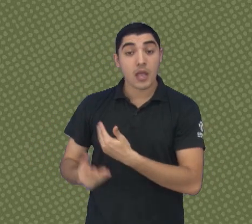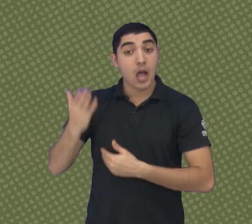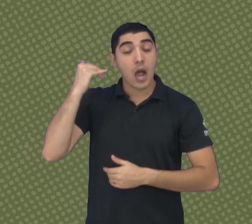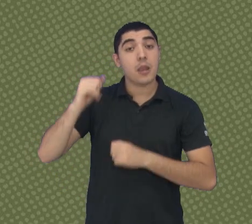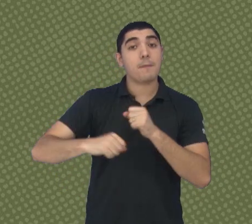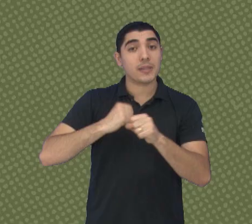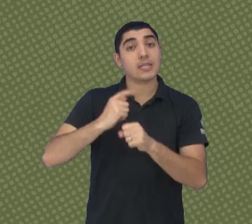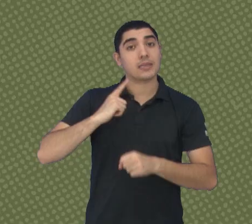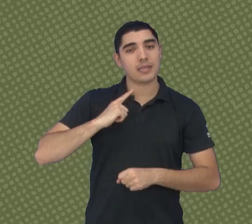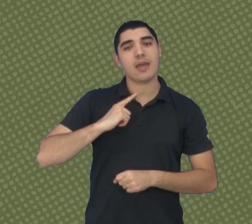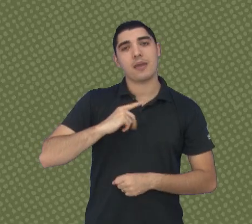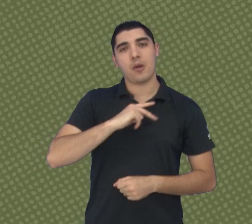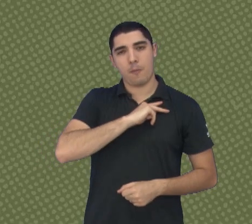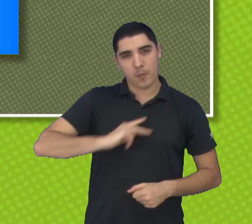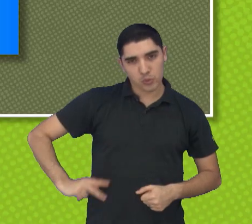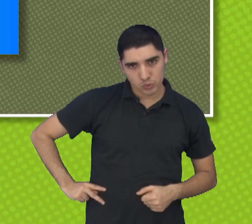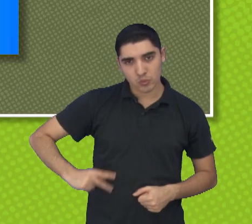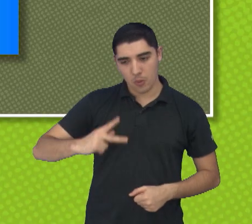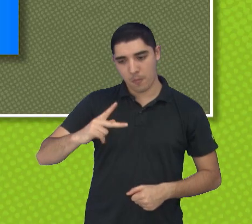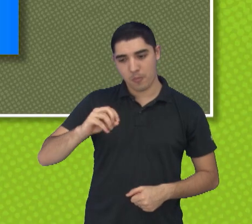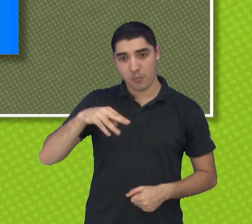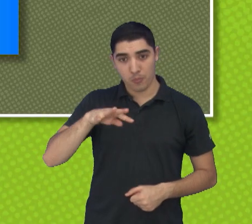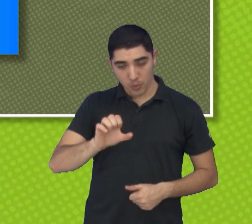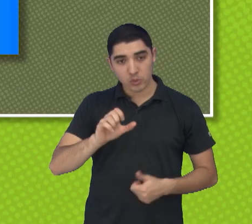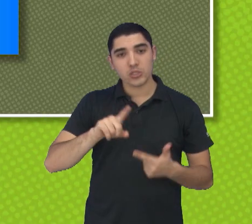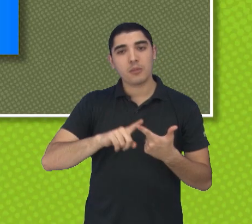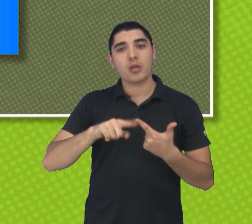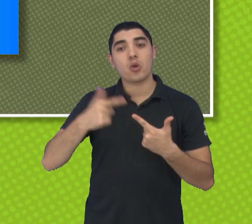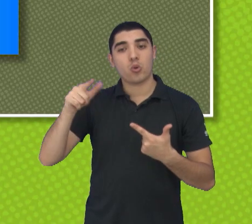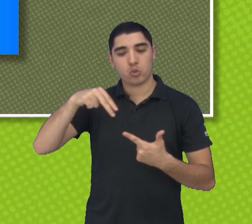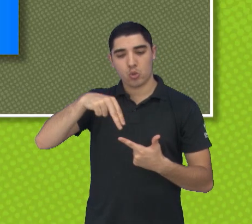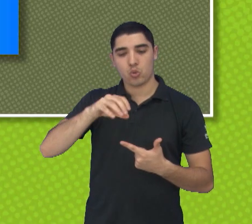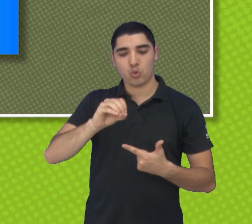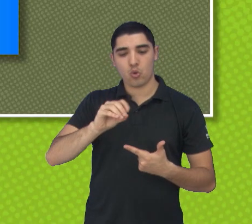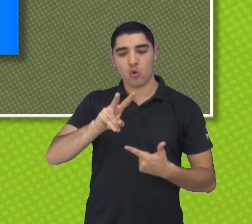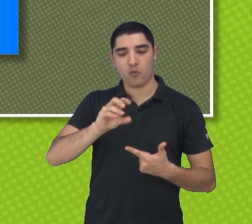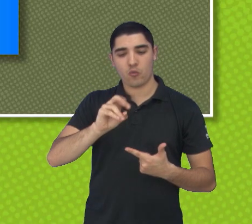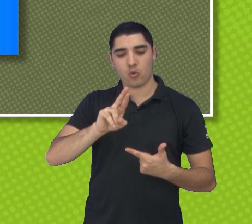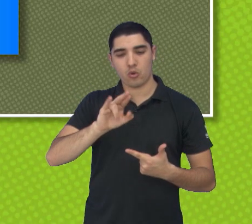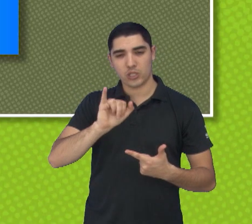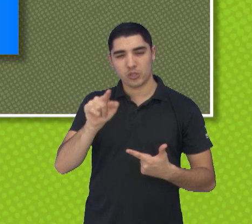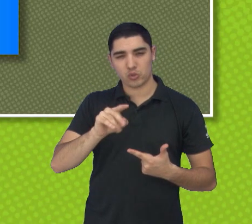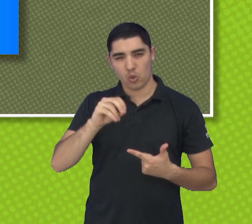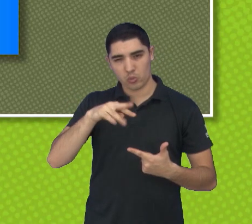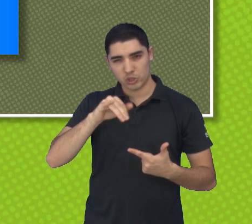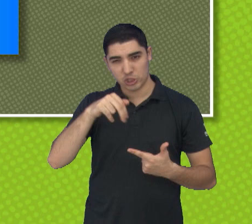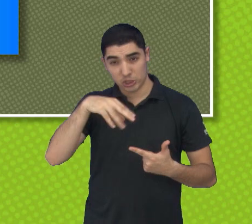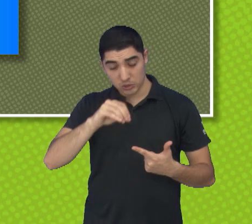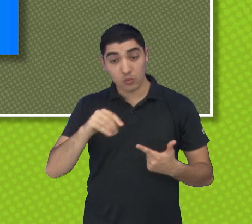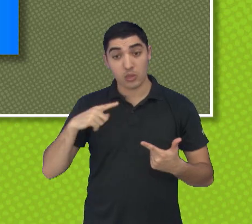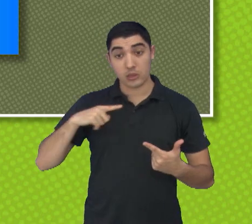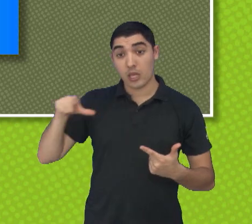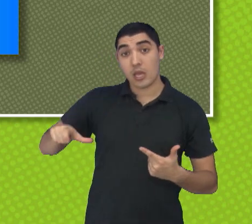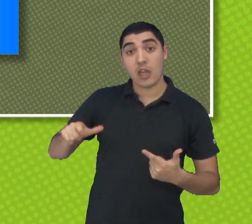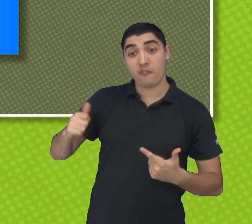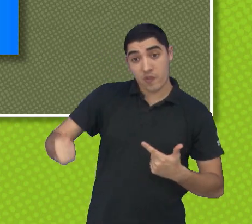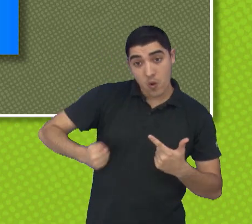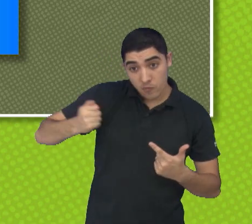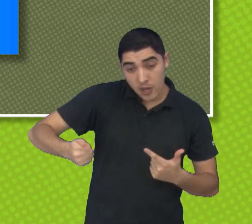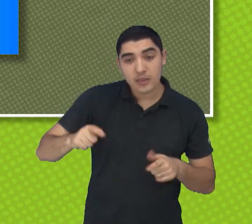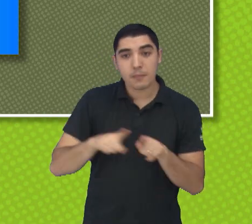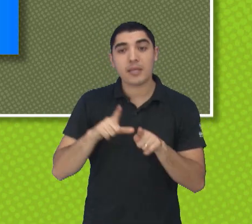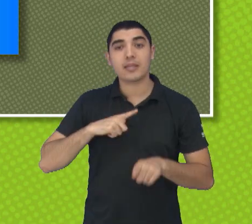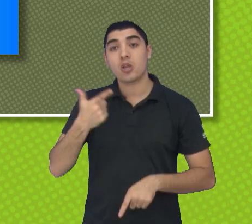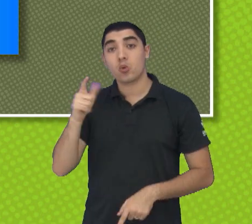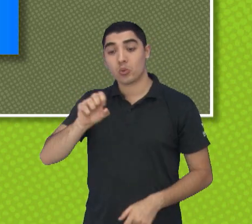Preta e o Novo Horizontino, que eram os favoritos. Esse ano não está tão mais fácil, porque tem a Ferroviária, que subiu da C para a B no Brasileiro, e tem o São Bento de Sorocaba